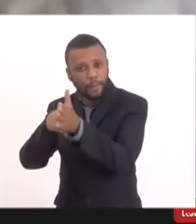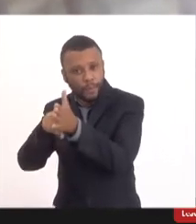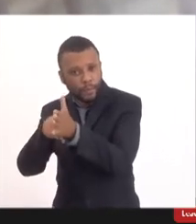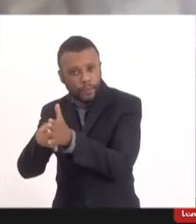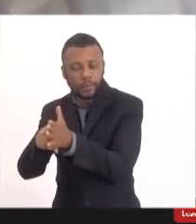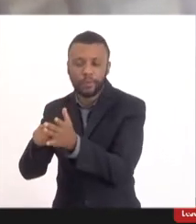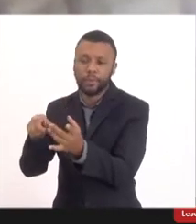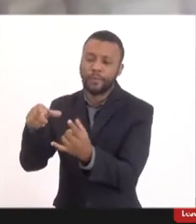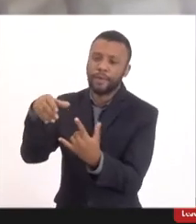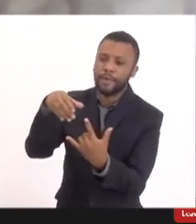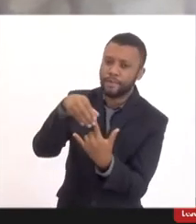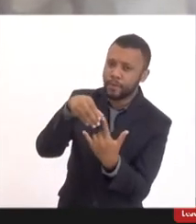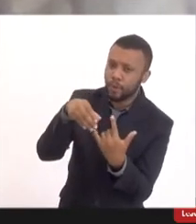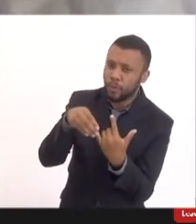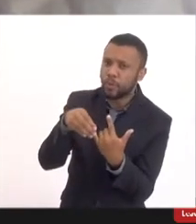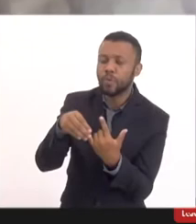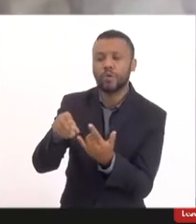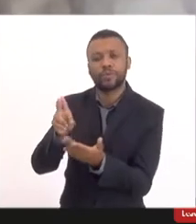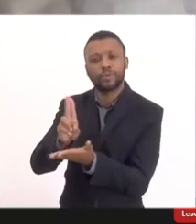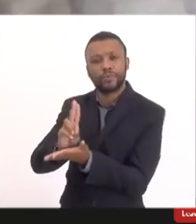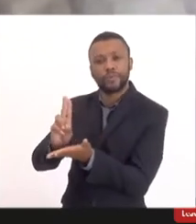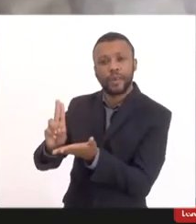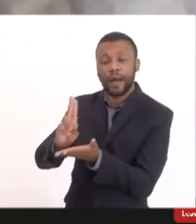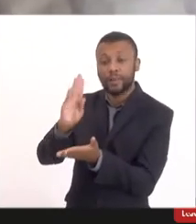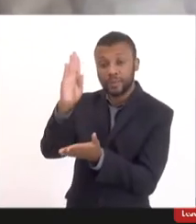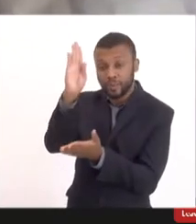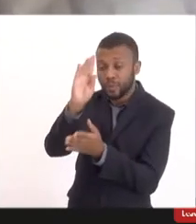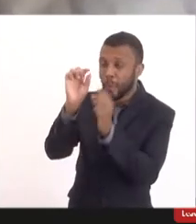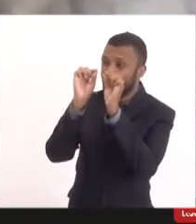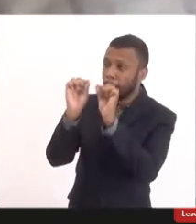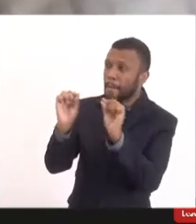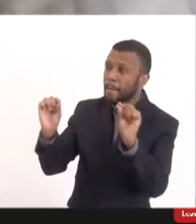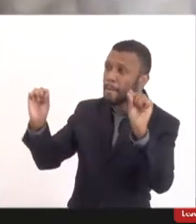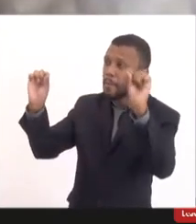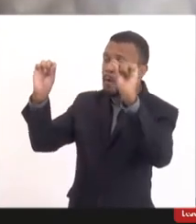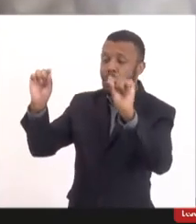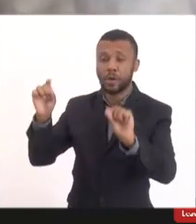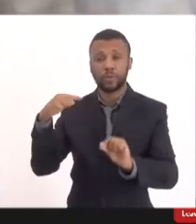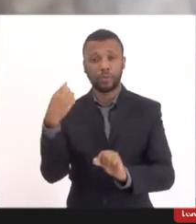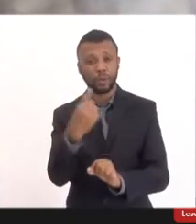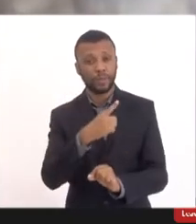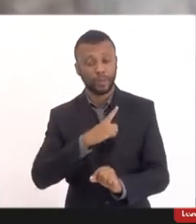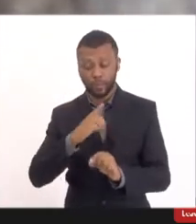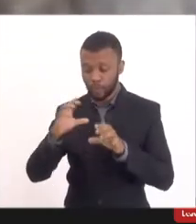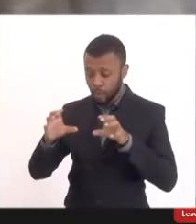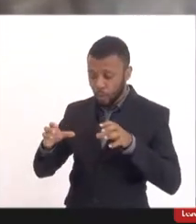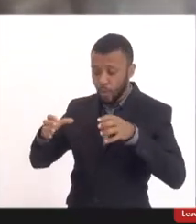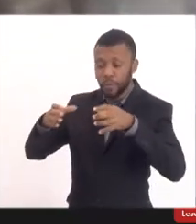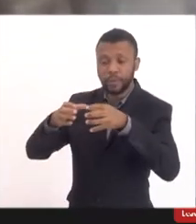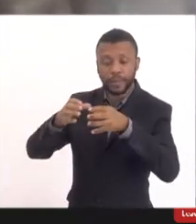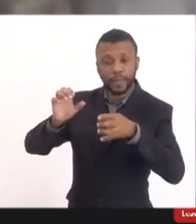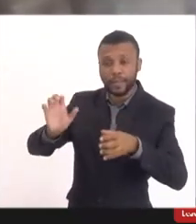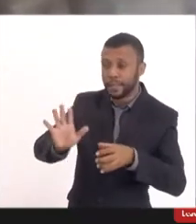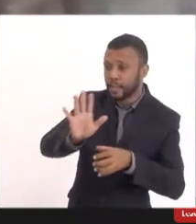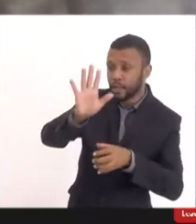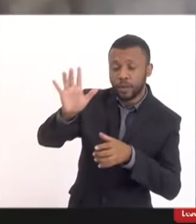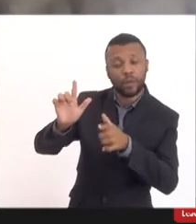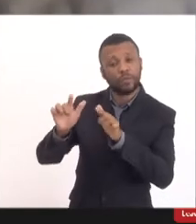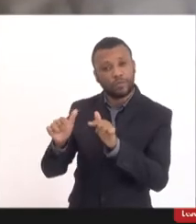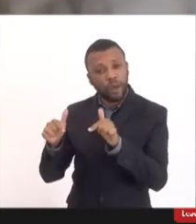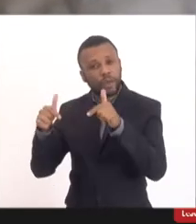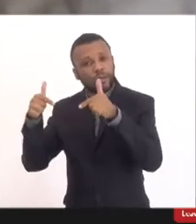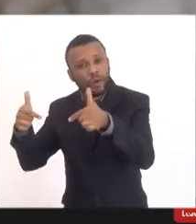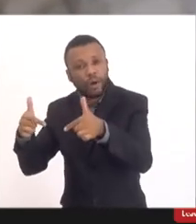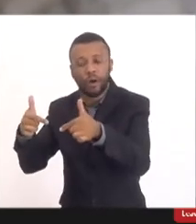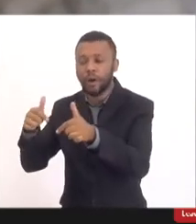várias universidades do país. Nós temos um comitê nacional de apoio, de